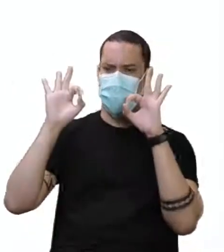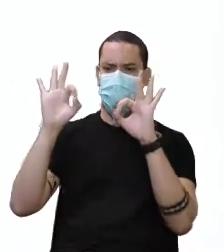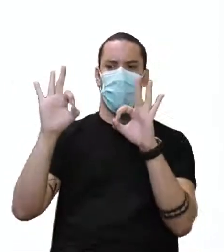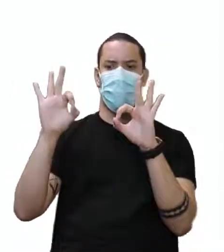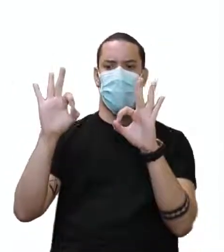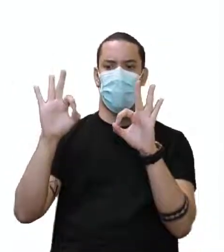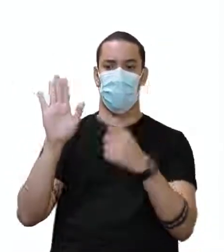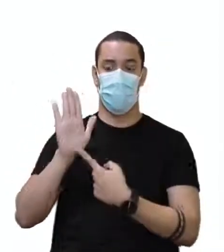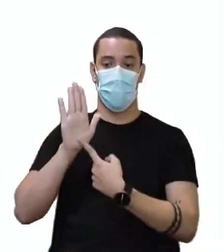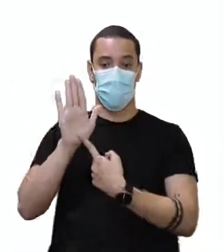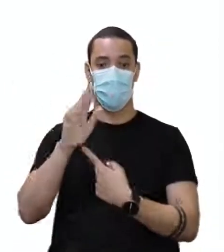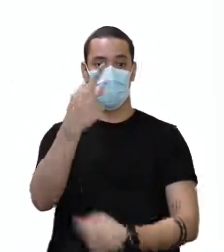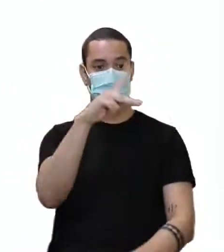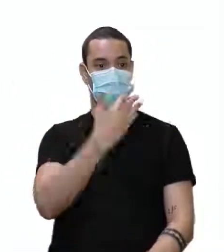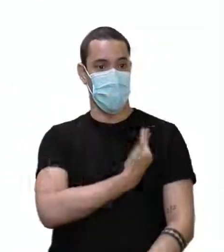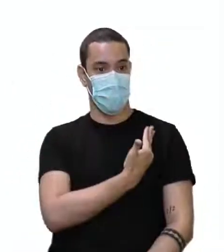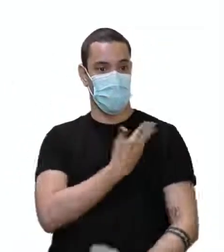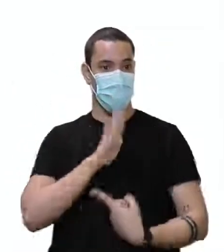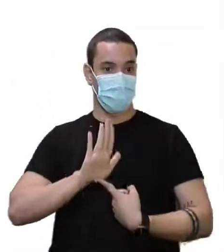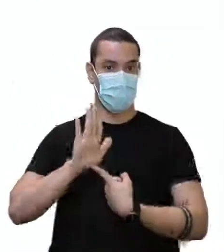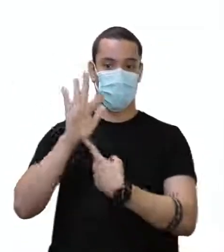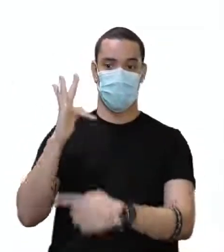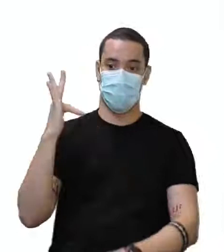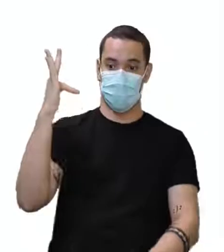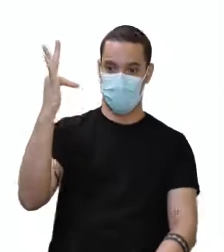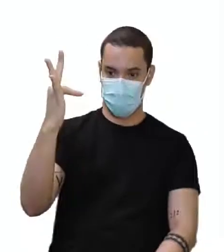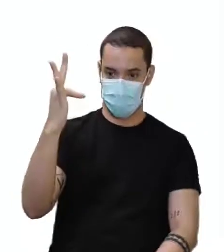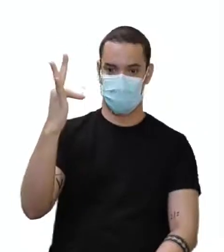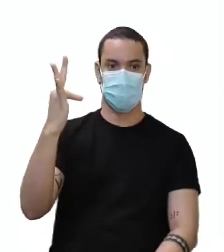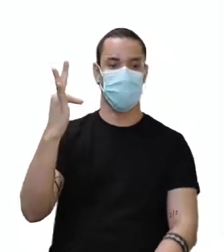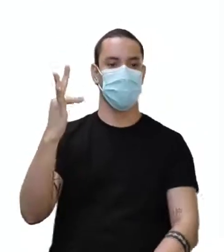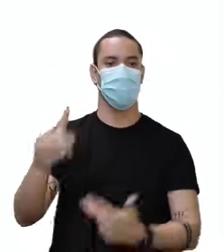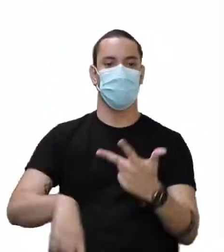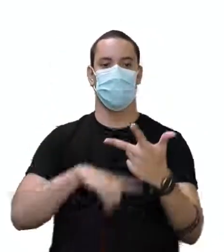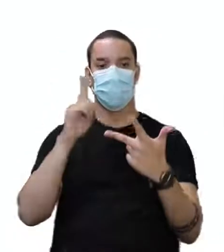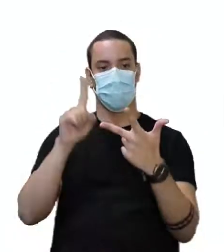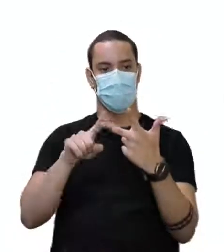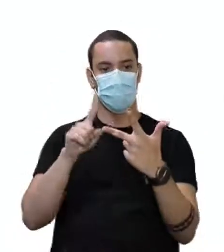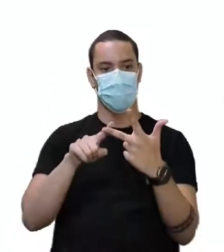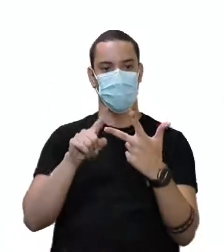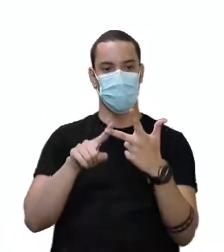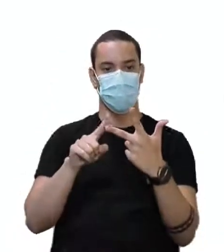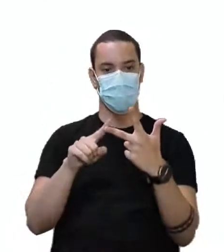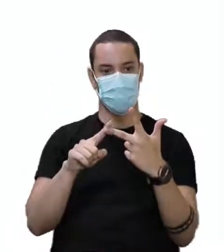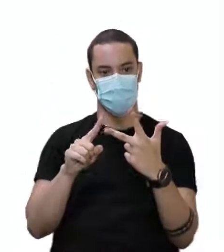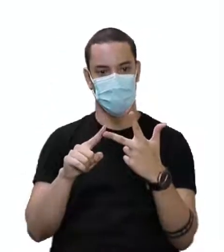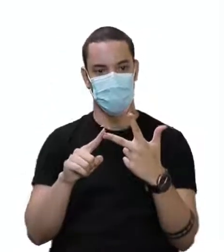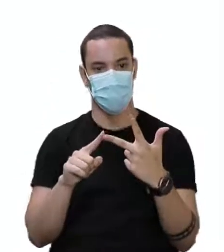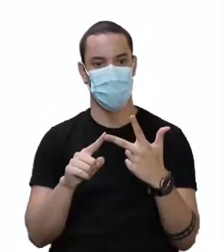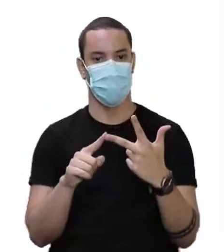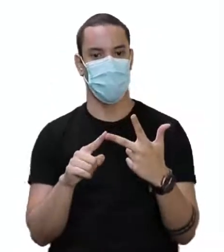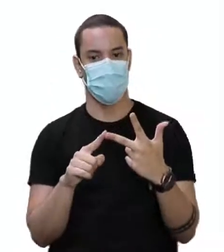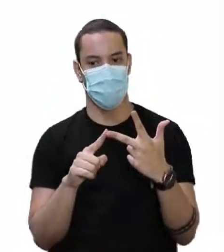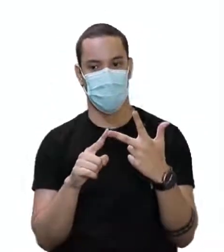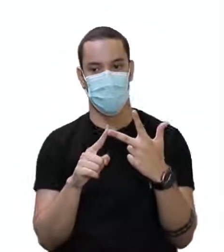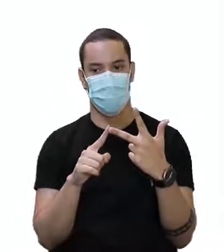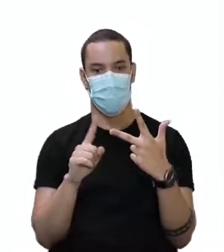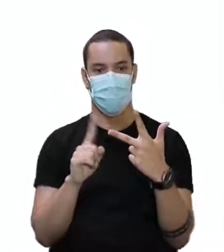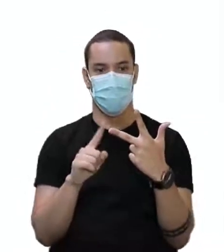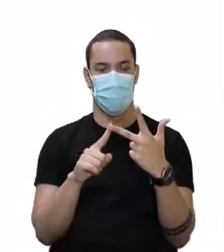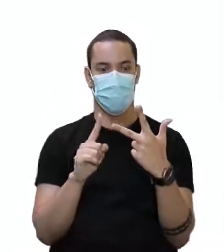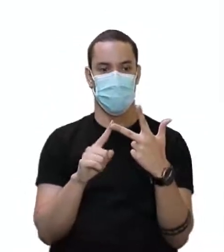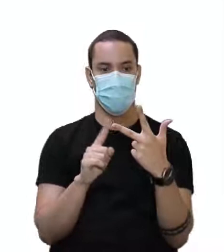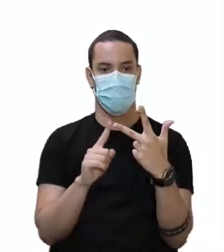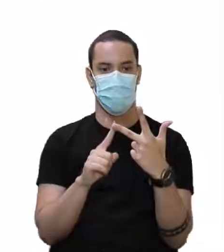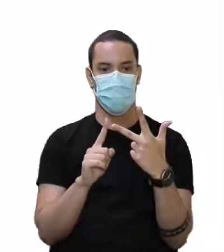para mostrar para os seus amigos. Show your friends. E aí, temos na número 3. Vê que play soccer really, really,